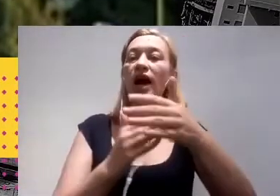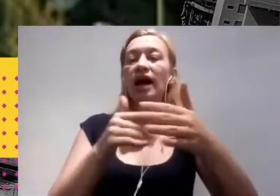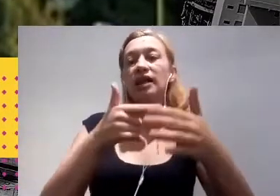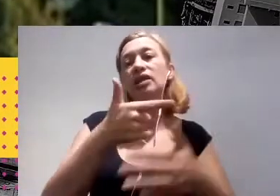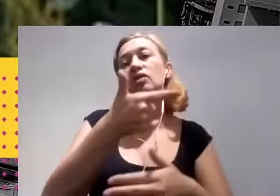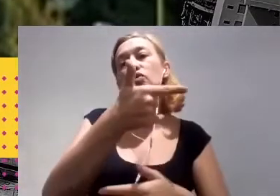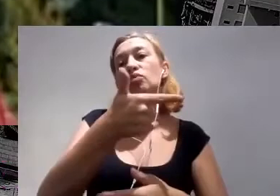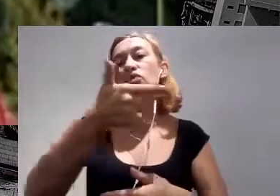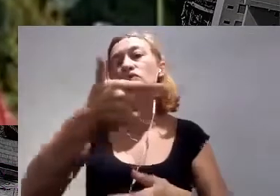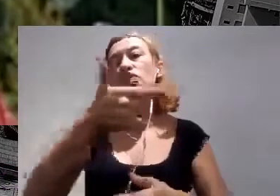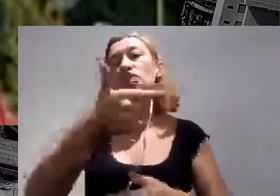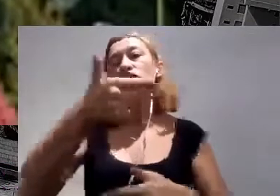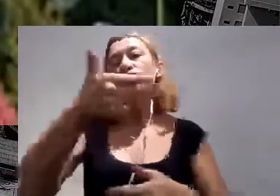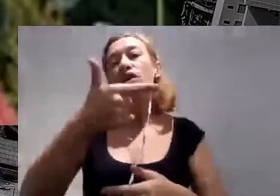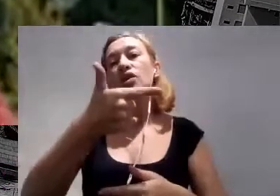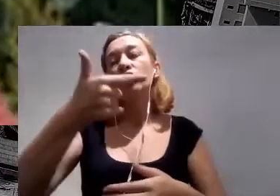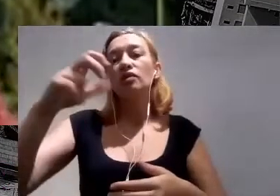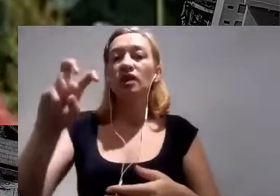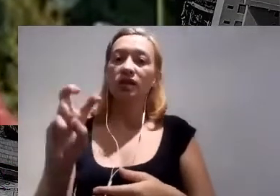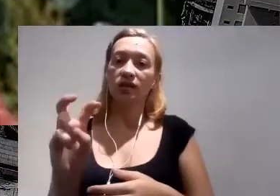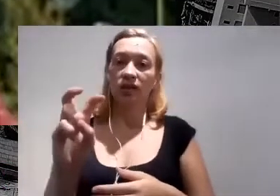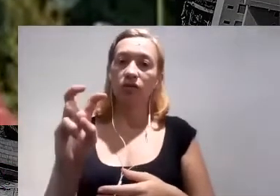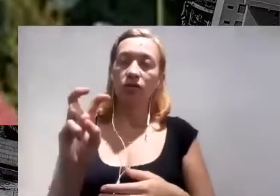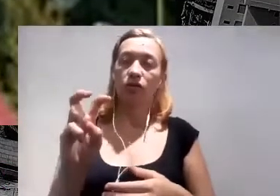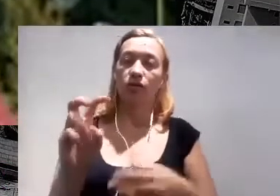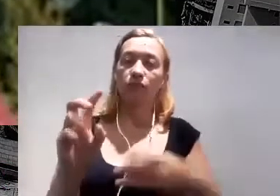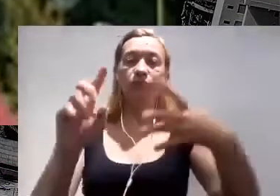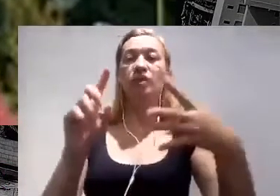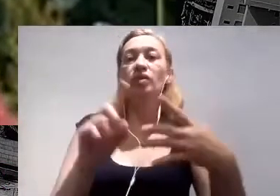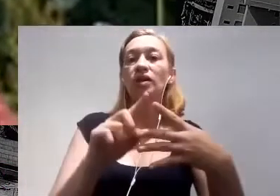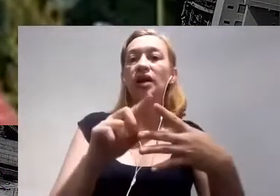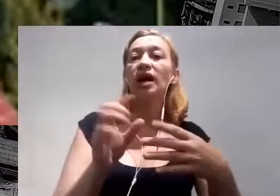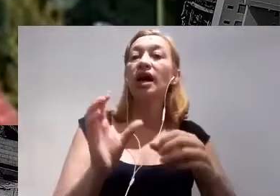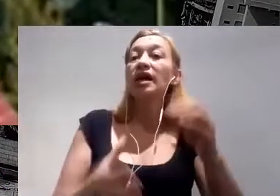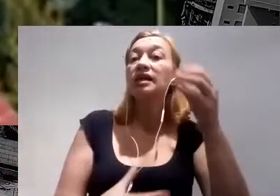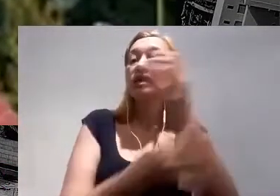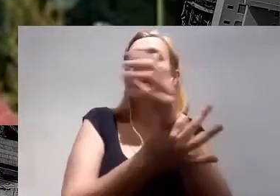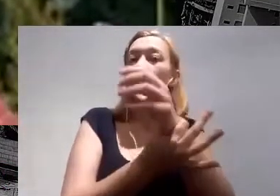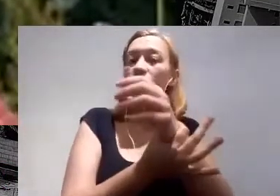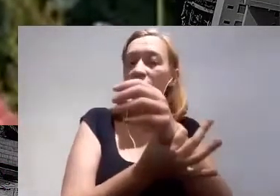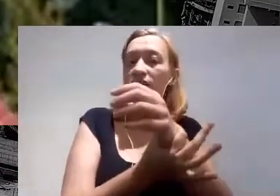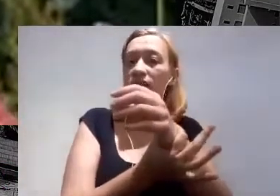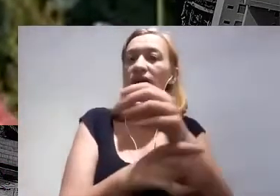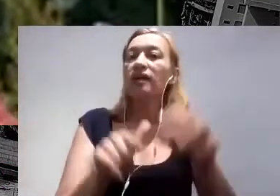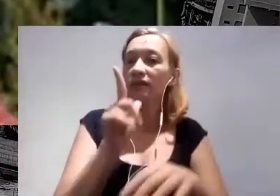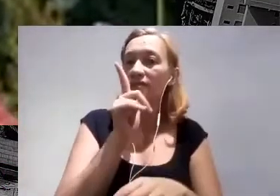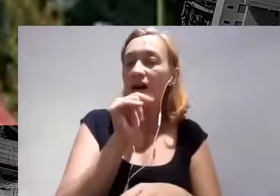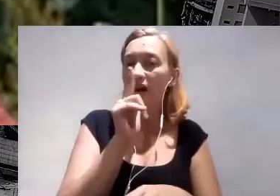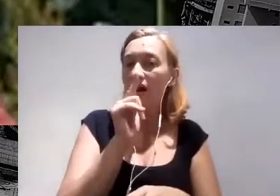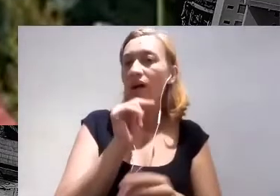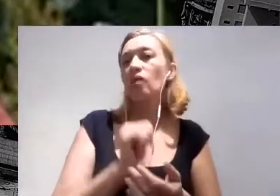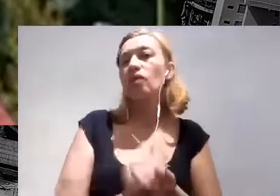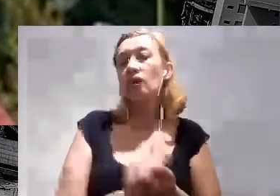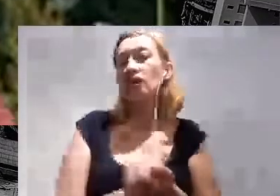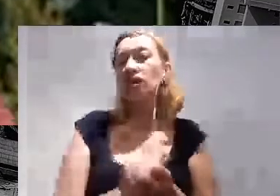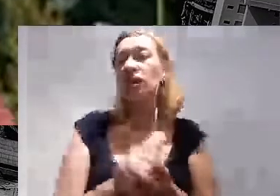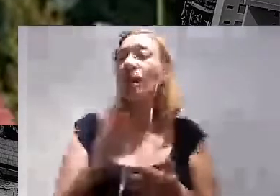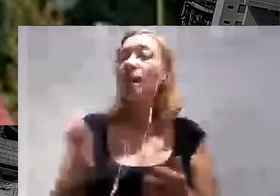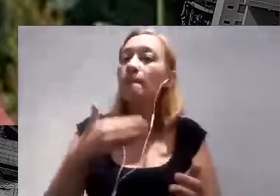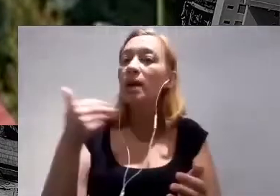uma delas diz respeito exatamente à segurança hídrica, à gestão da água, que a gente se compromete a melhorar de forma